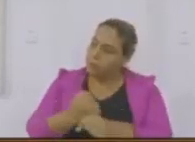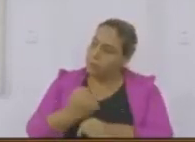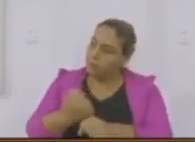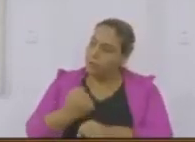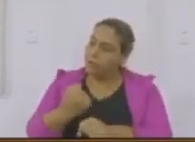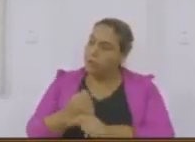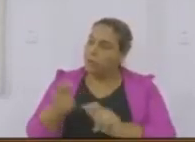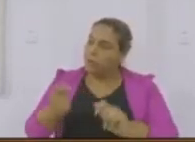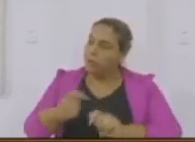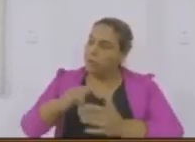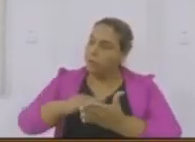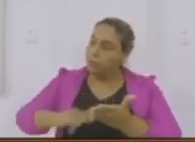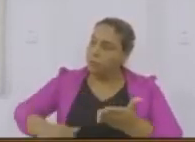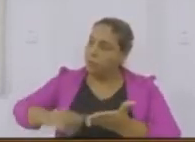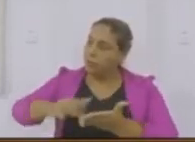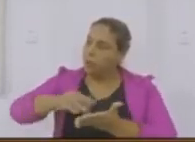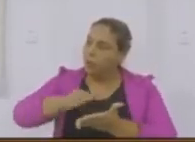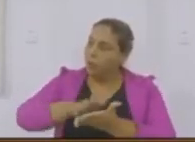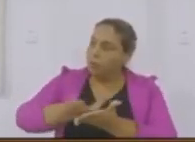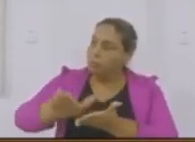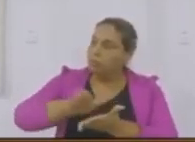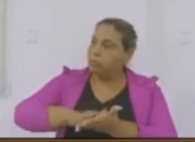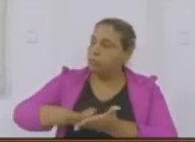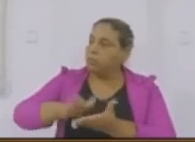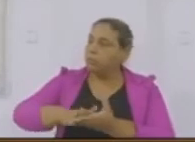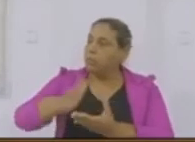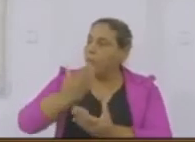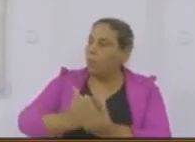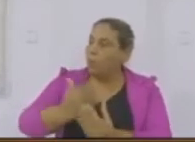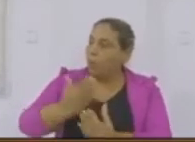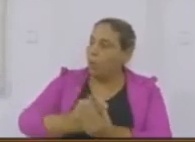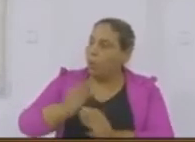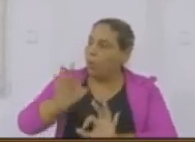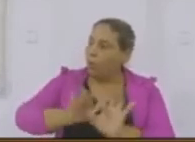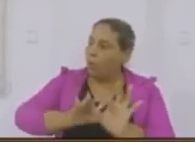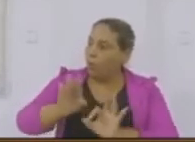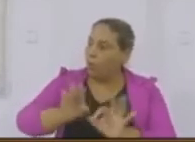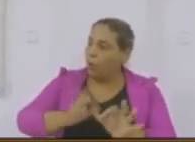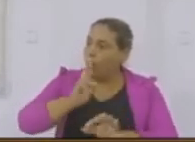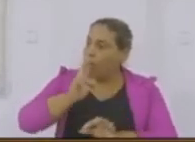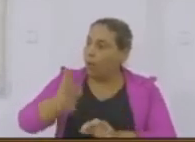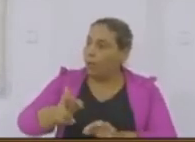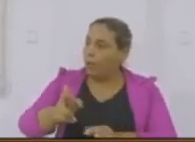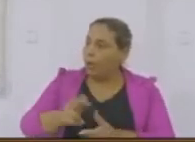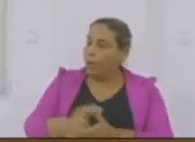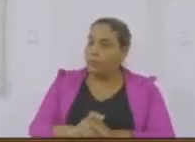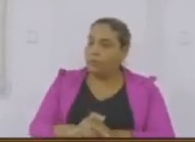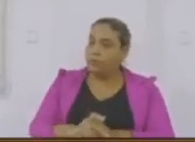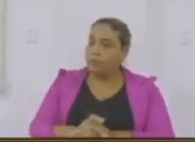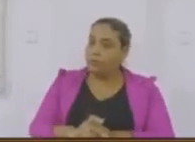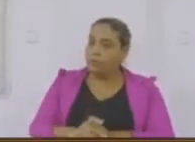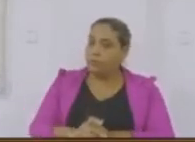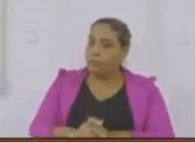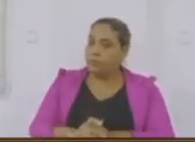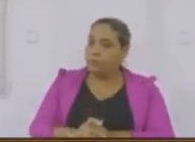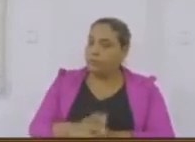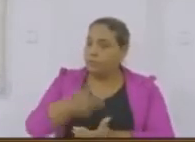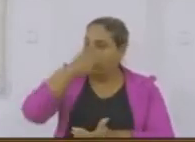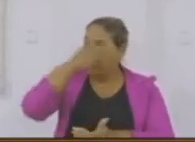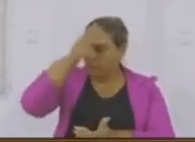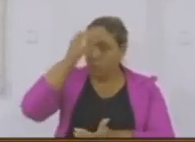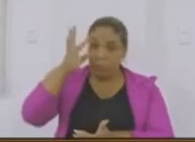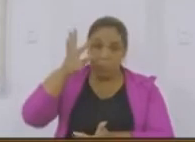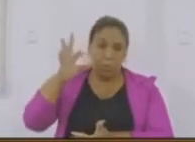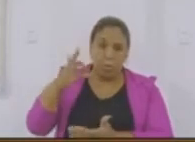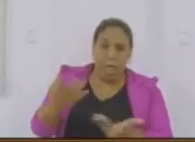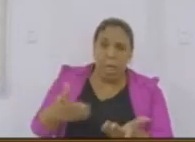cópia solicitada para saber do departamento protocolo. Foi a resposta que o governo mandou. Não sei se o prefeito sabe disso,